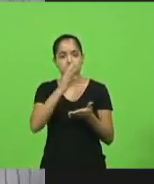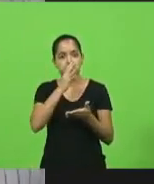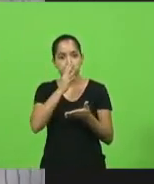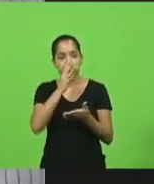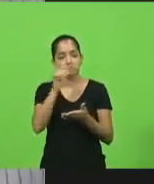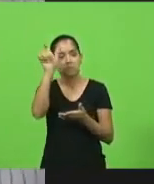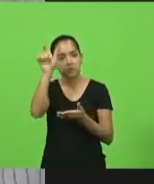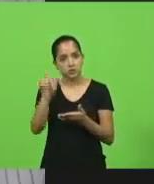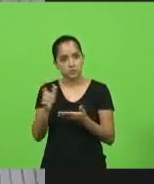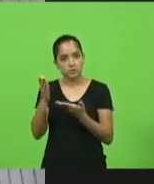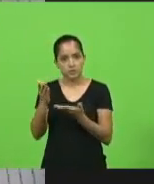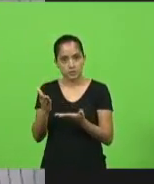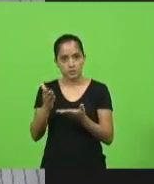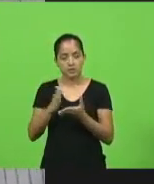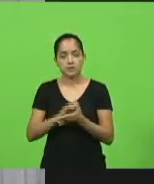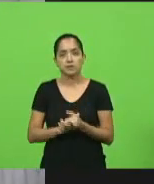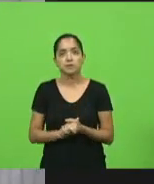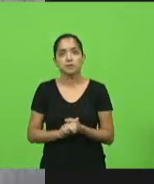grande por ele,